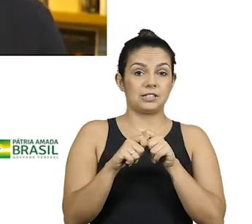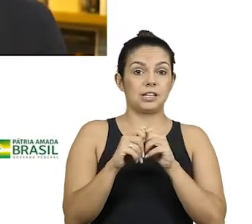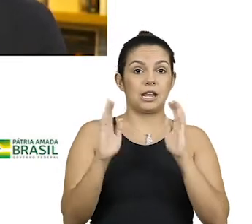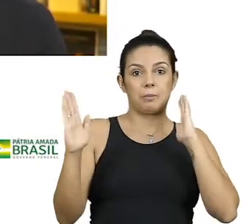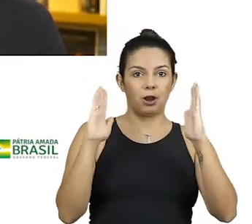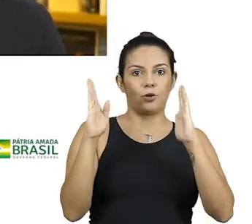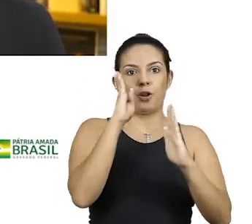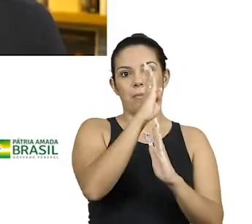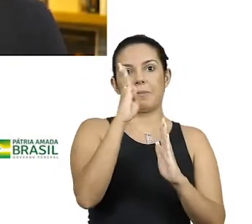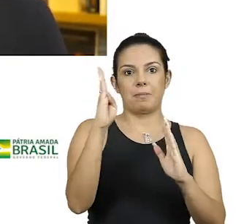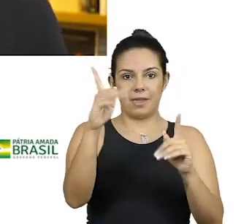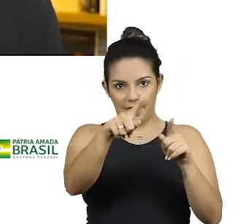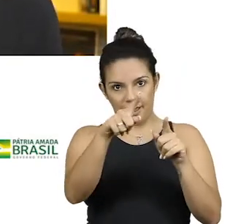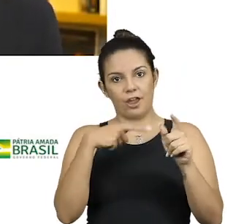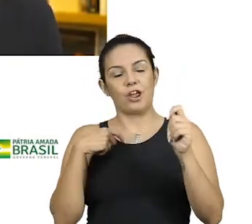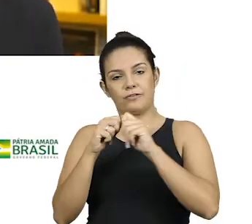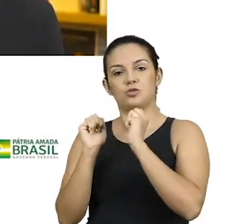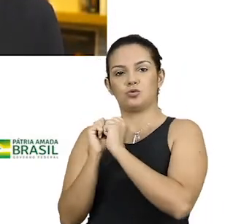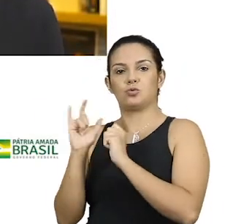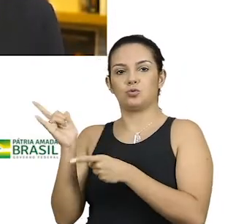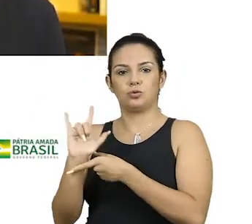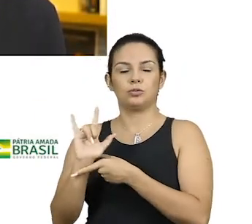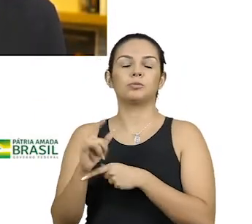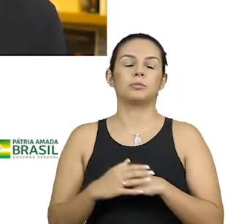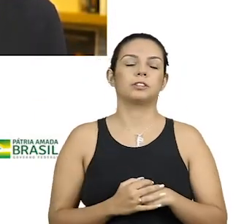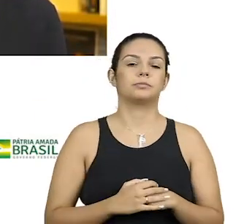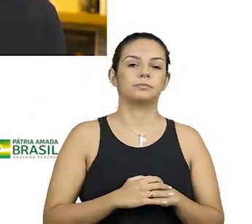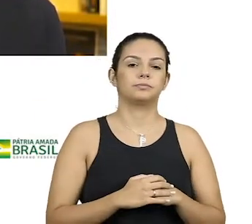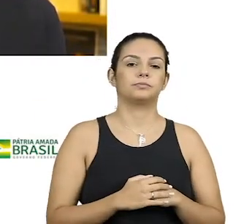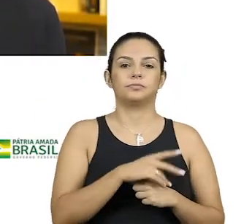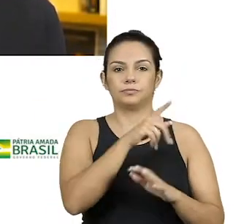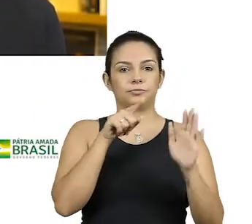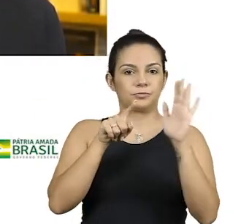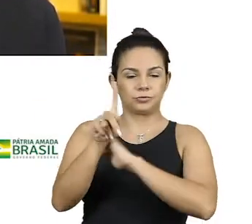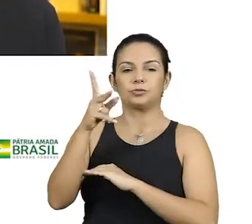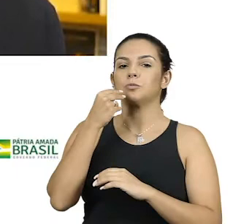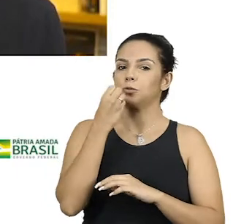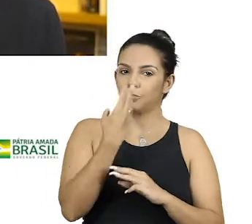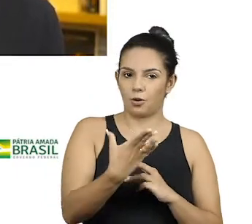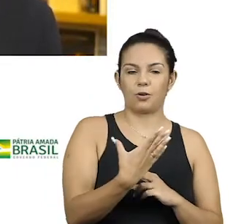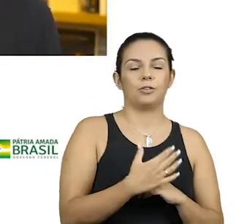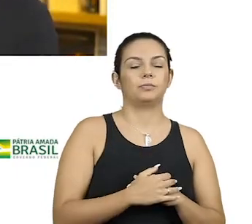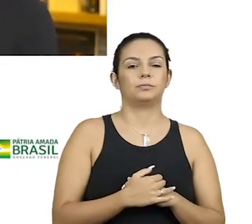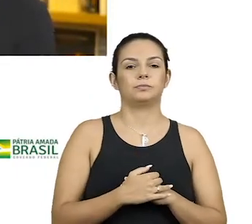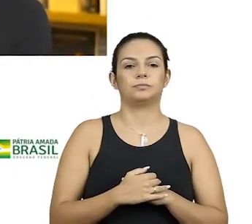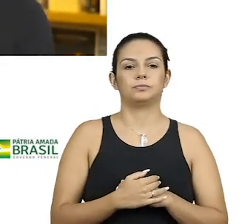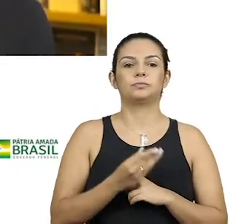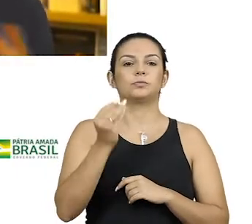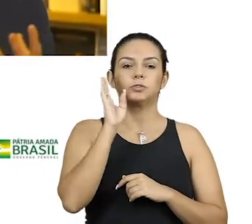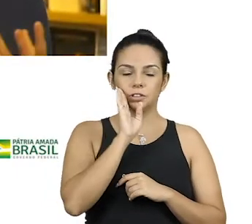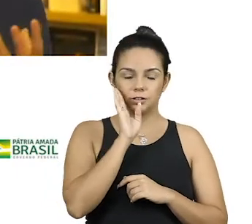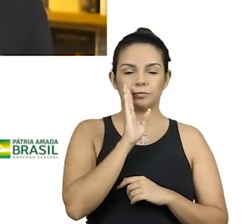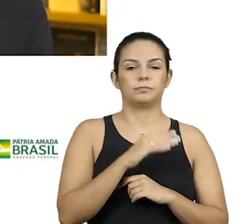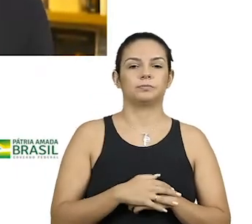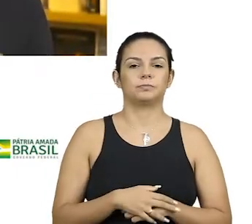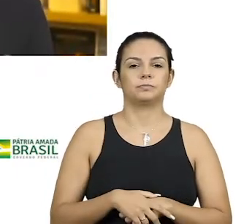um produto muito E é muito bom mesmo, é muito bom. É muito legal, é muito legal. E é legal isso, sim.